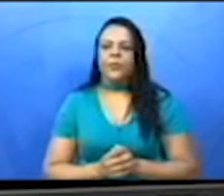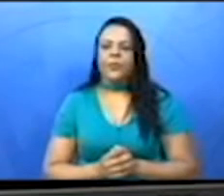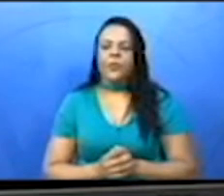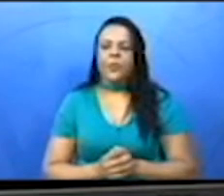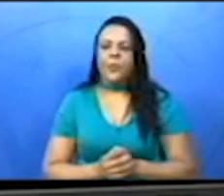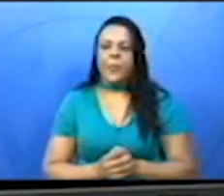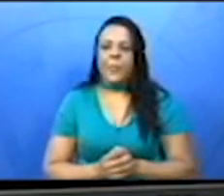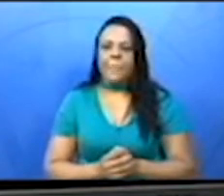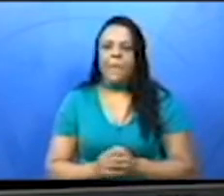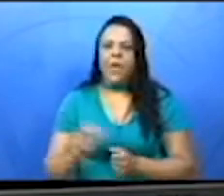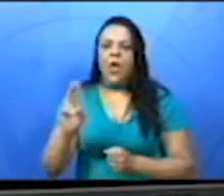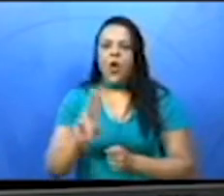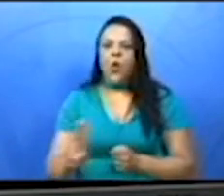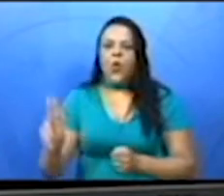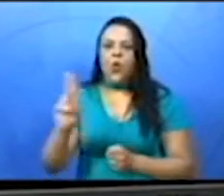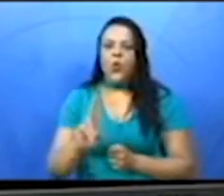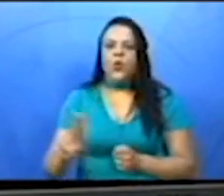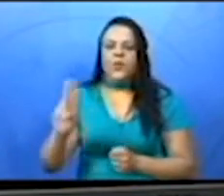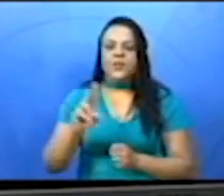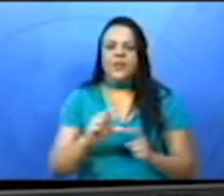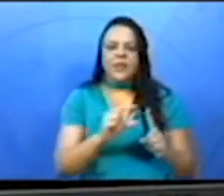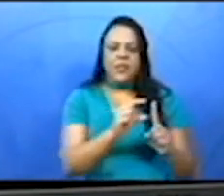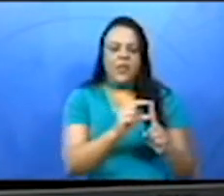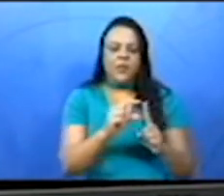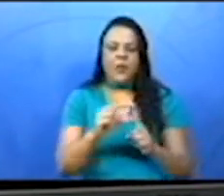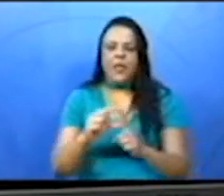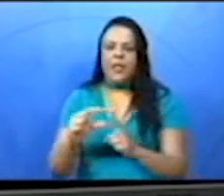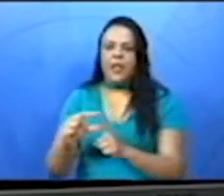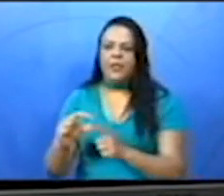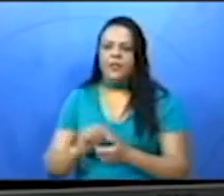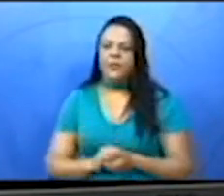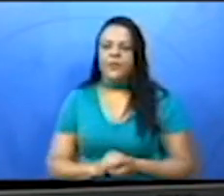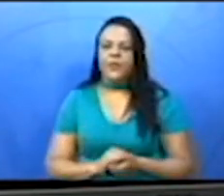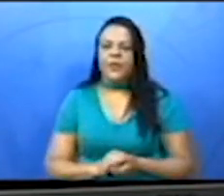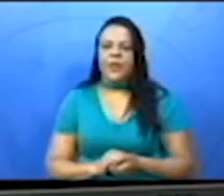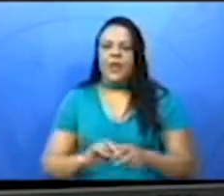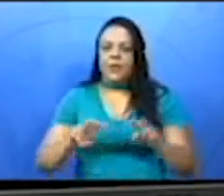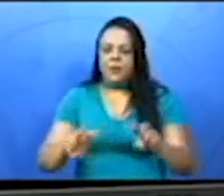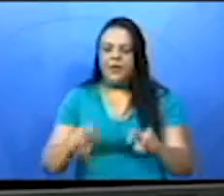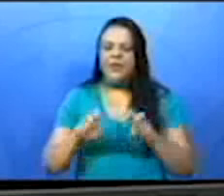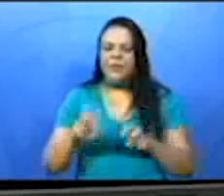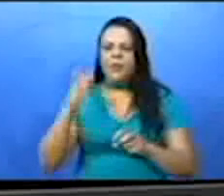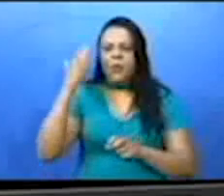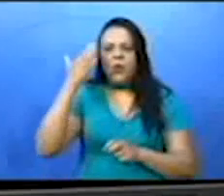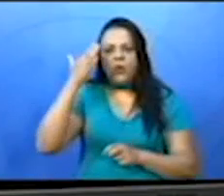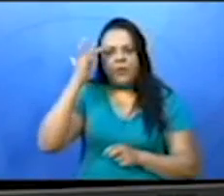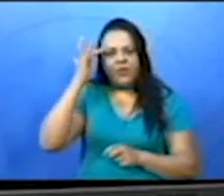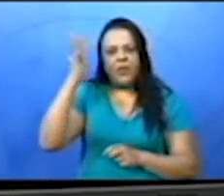Usando todas as palavras do quadro. Viu como assim fica bem mais fácil?